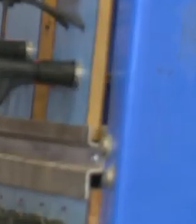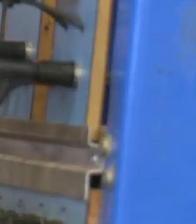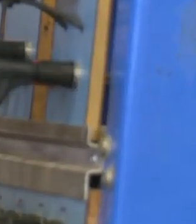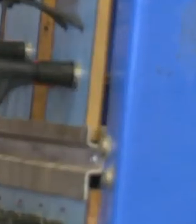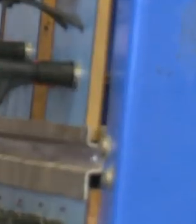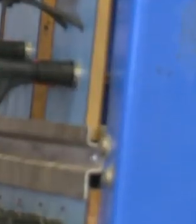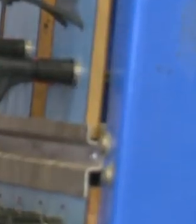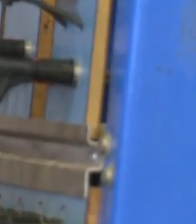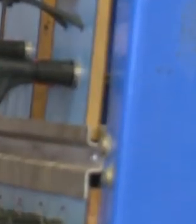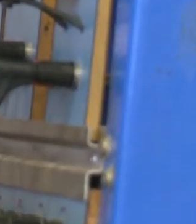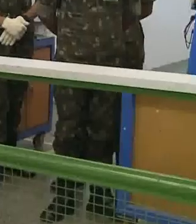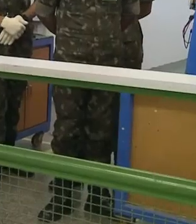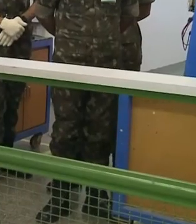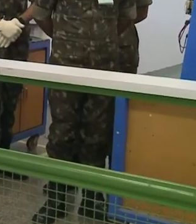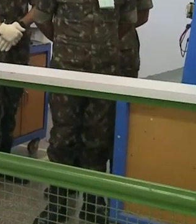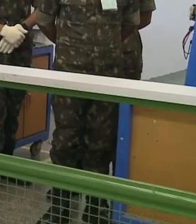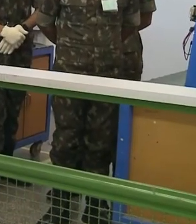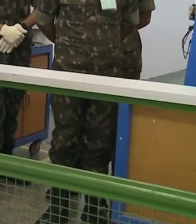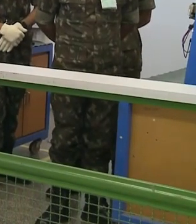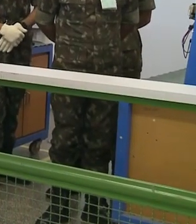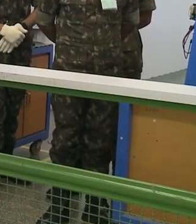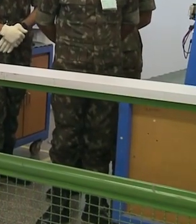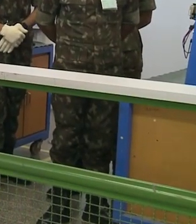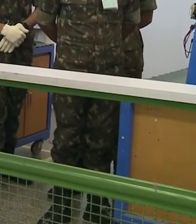vê amanhã.